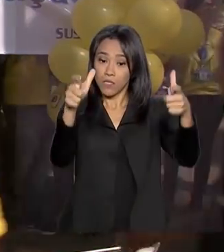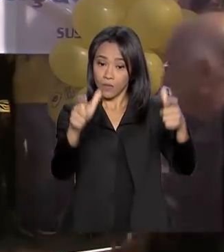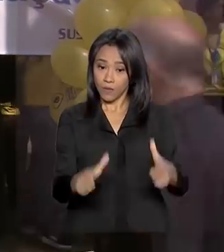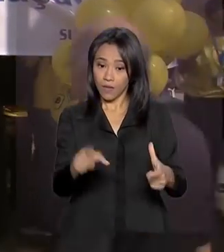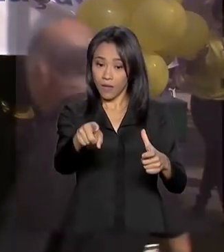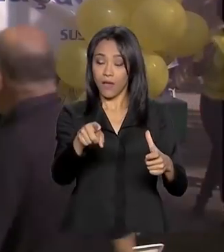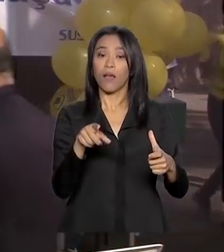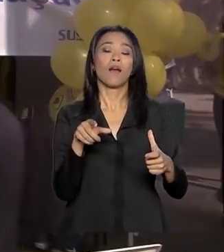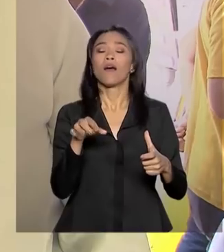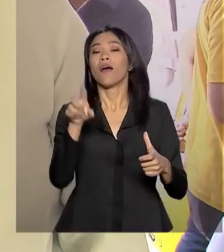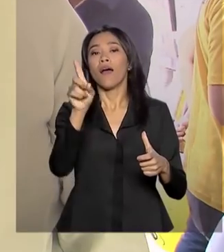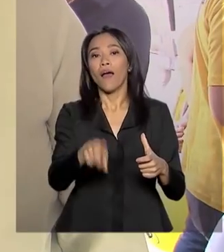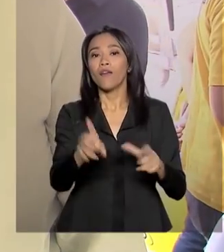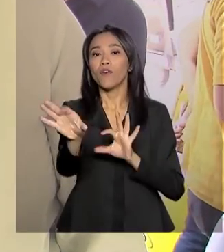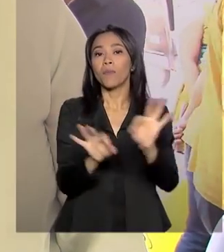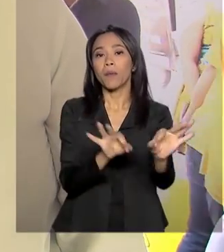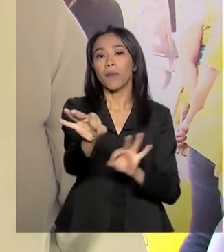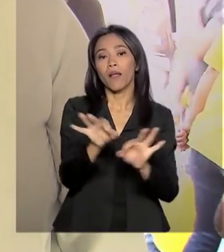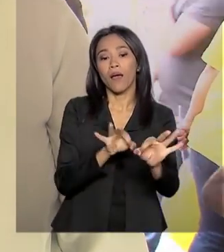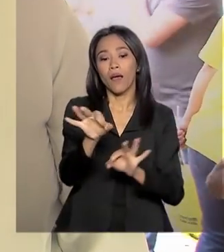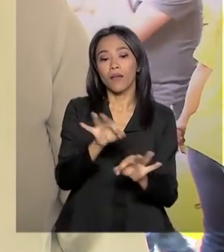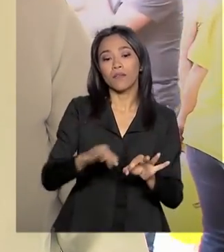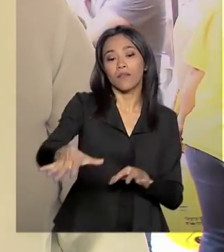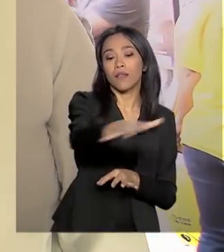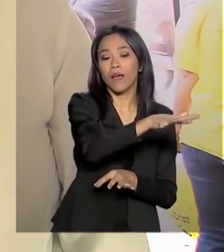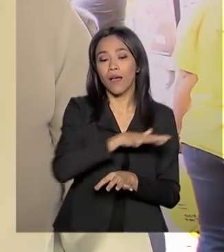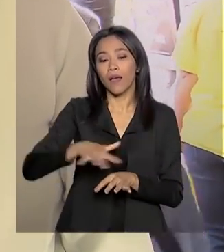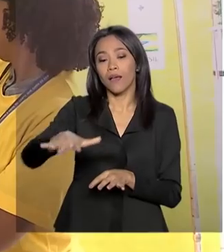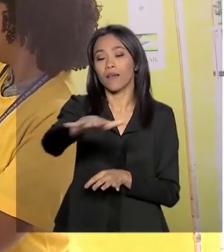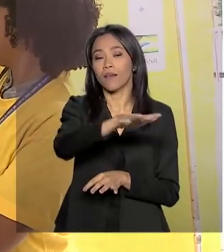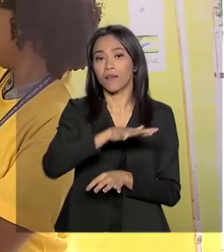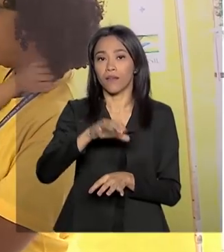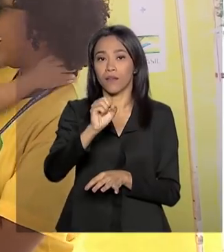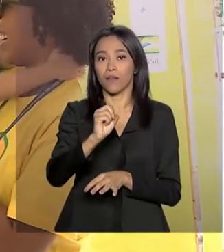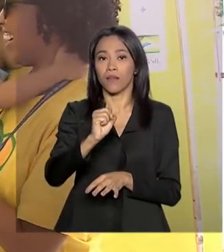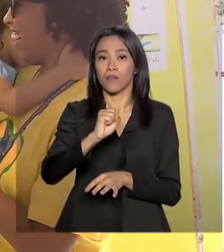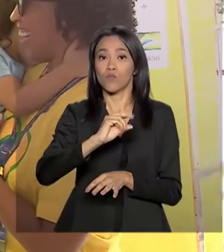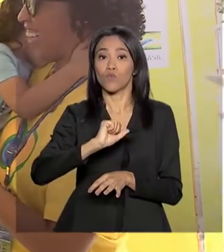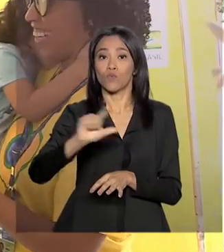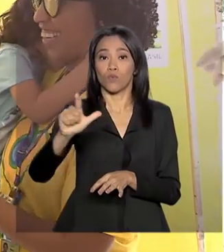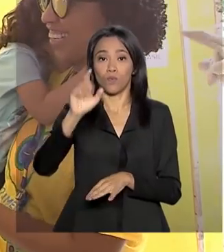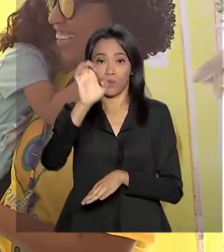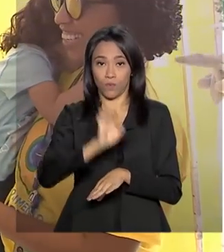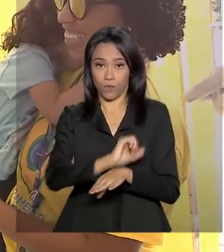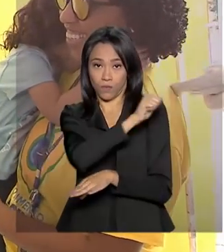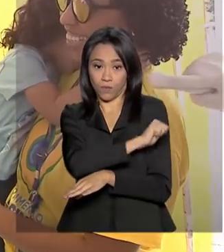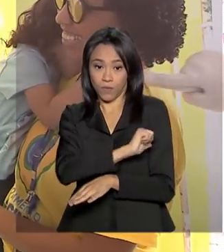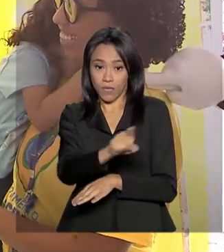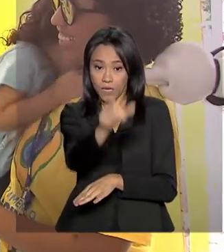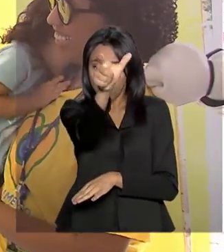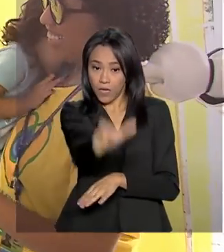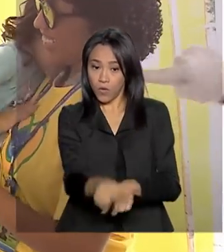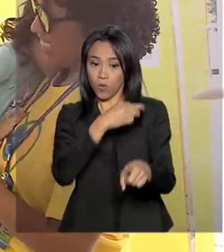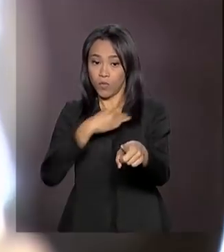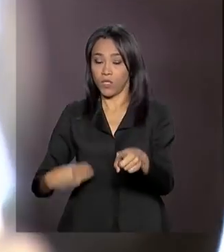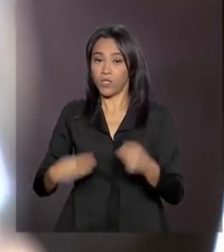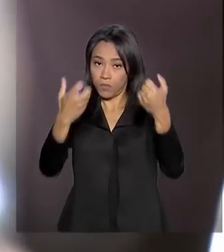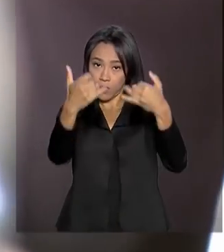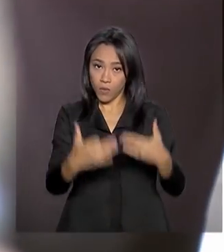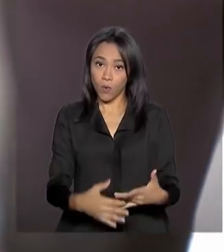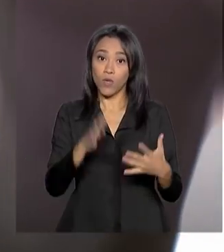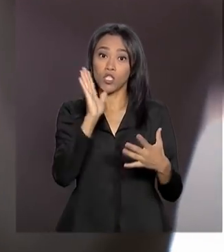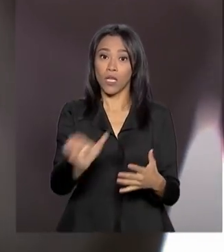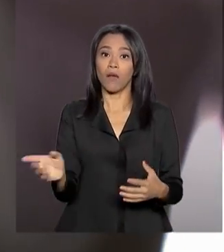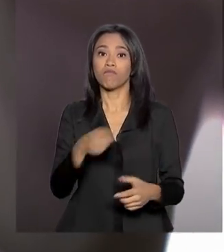itinerante que foi montado no Leme, na zona sul da cidade. Mandetta lembrou que só este ano, a gripe já matou